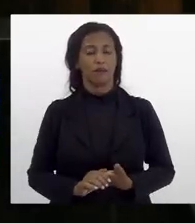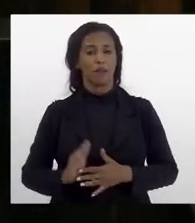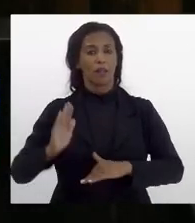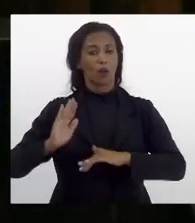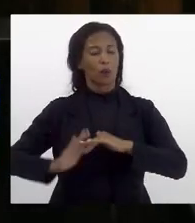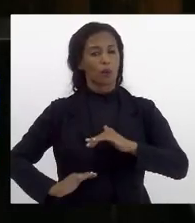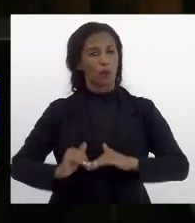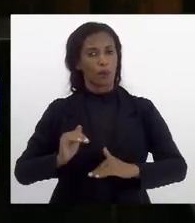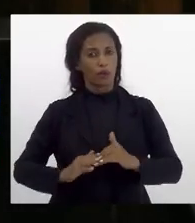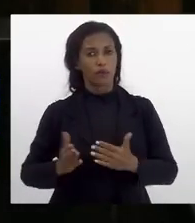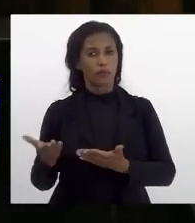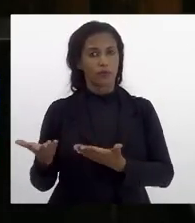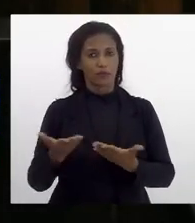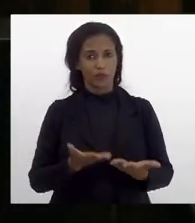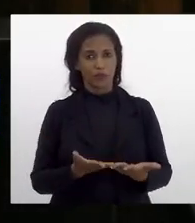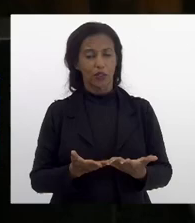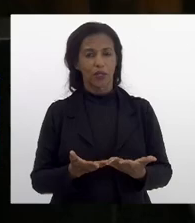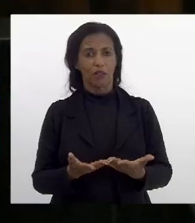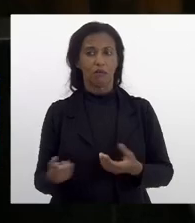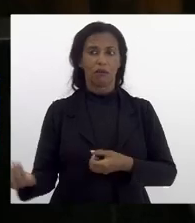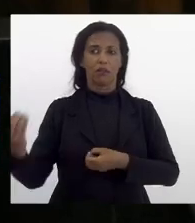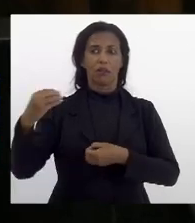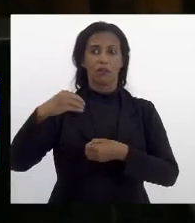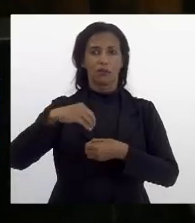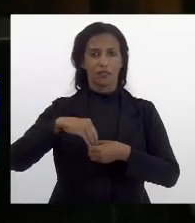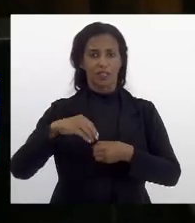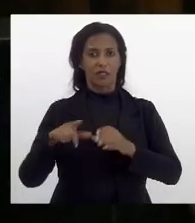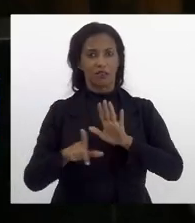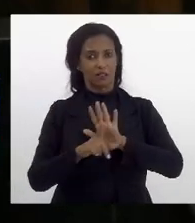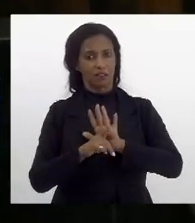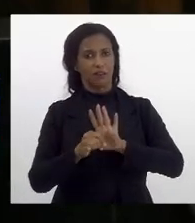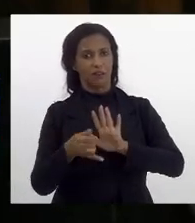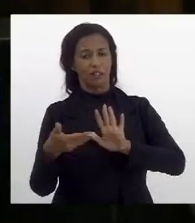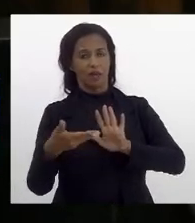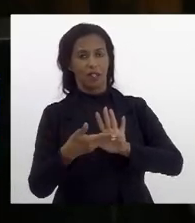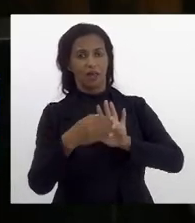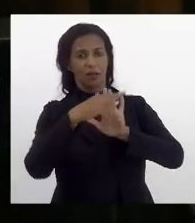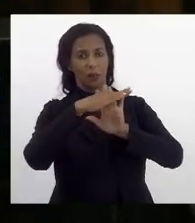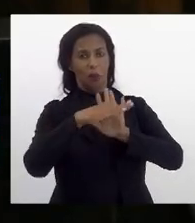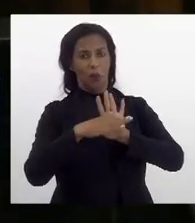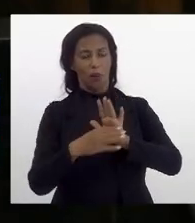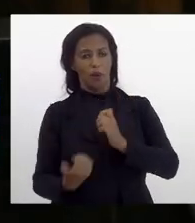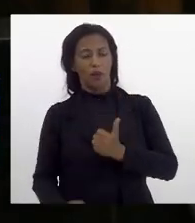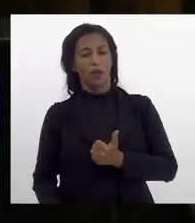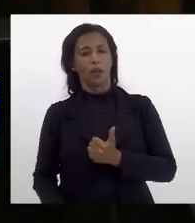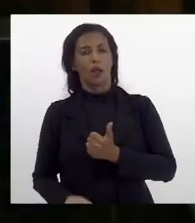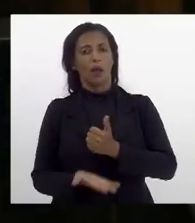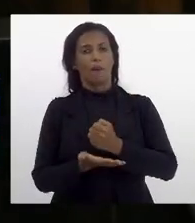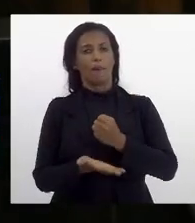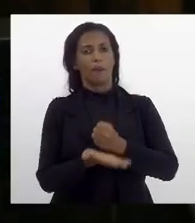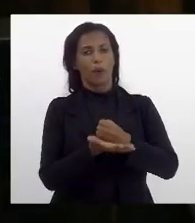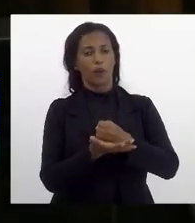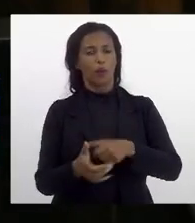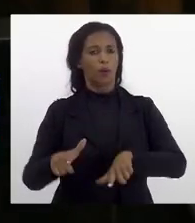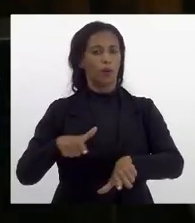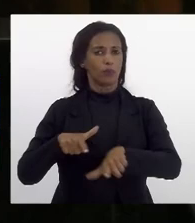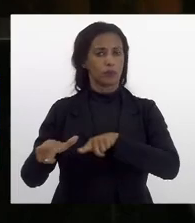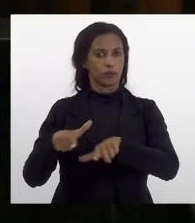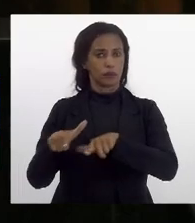profissionais abrangidos pelo referido programa de apoio ao trabalhador